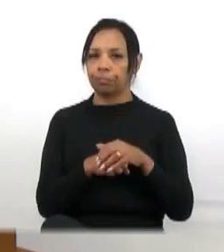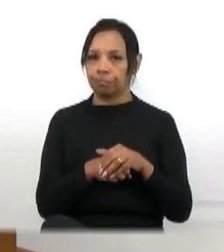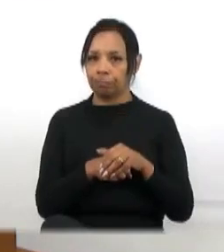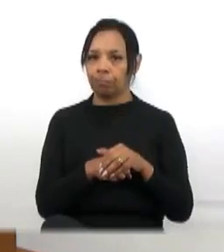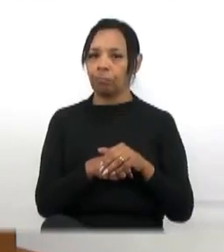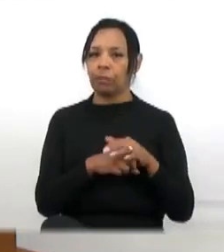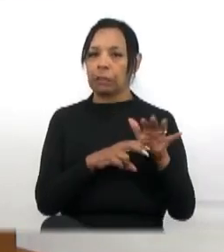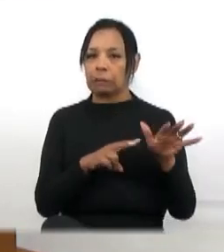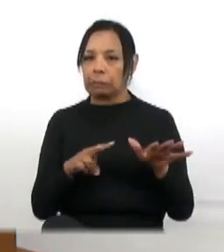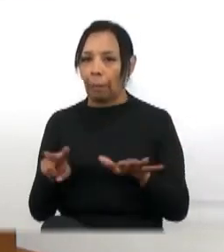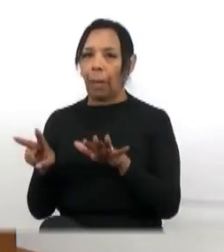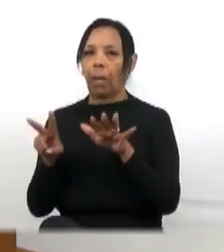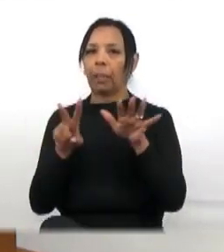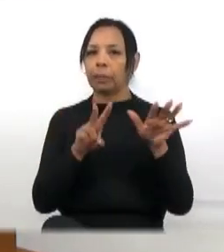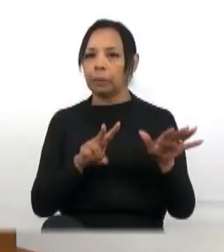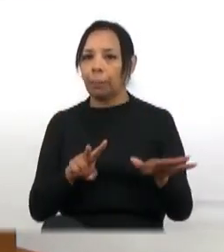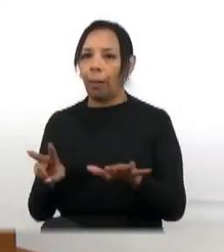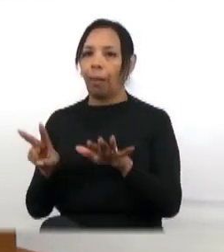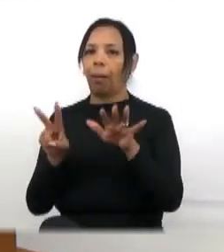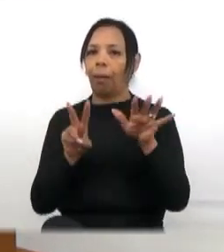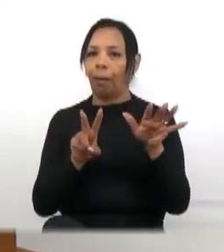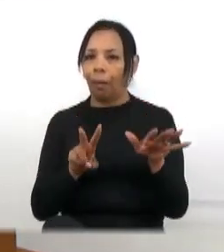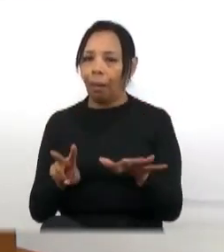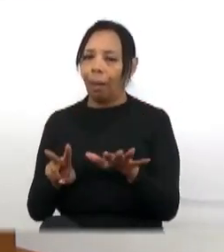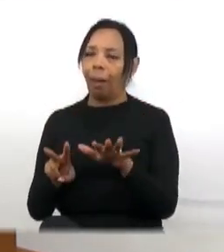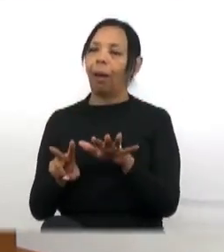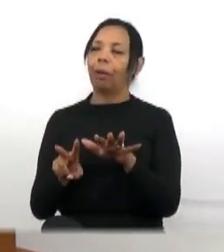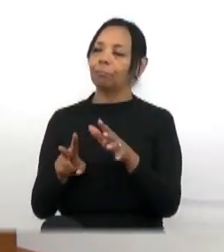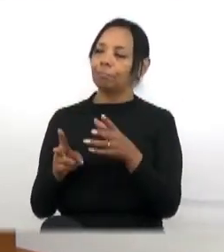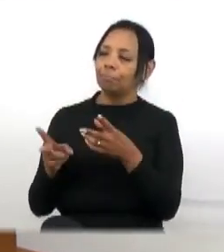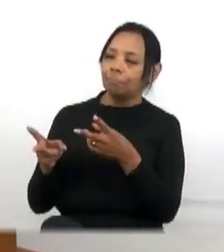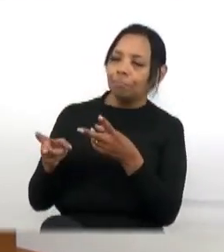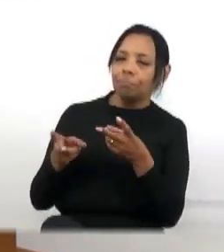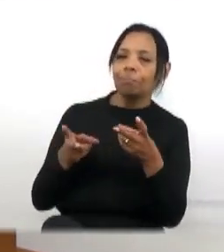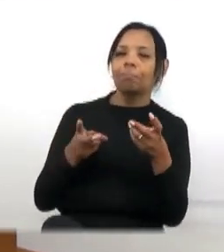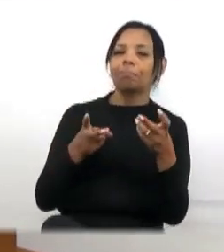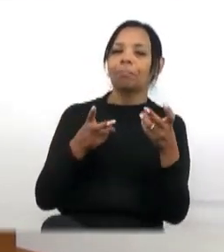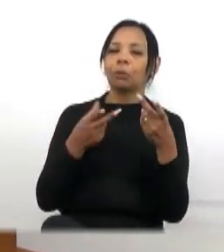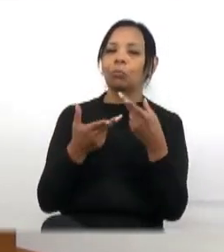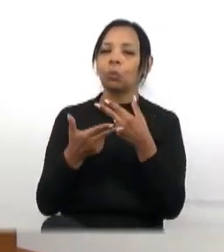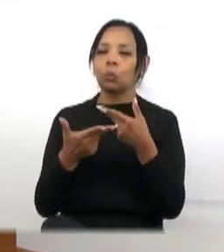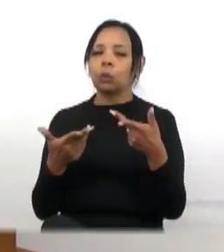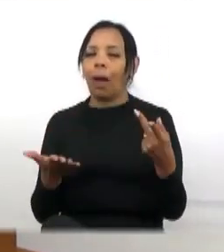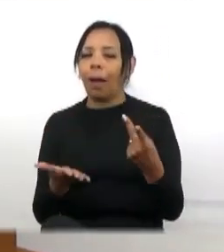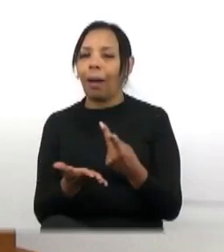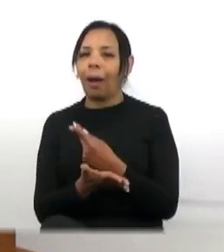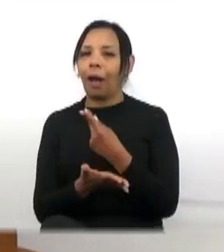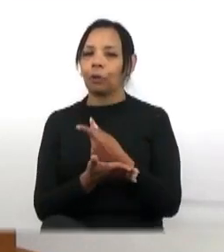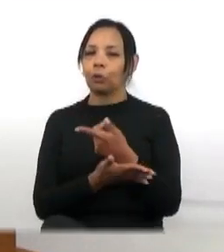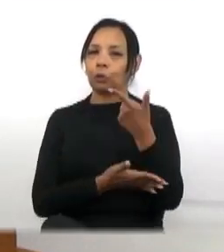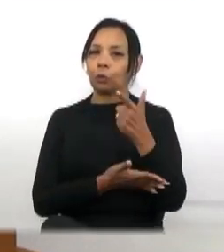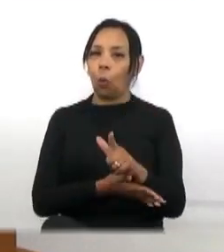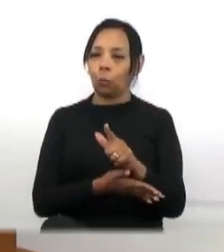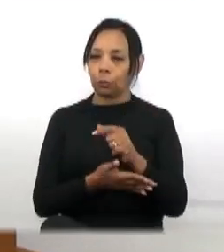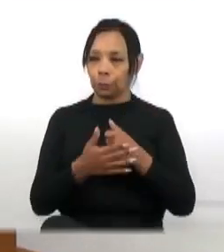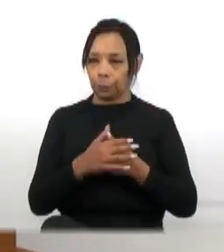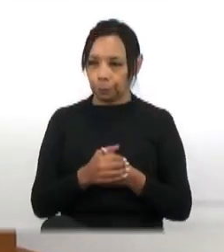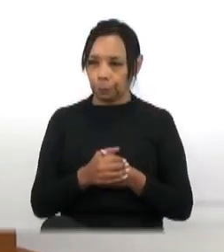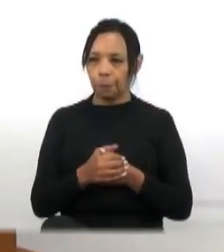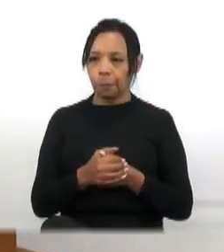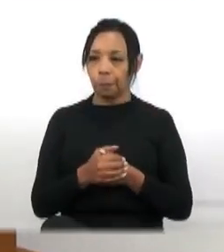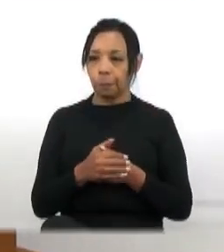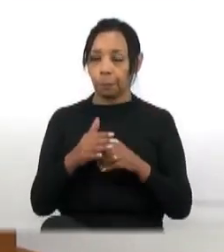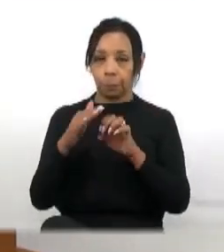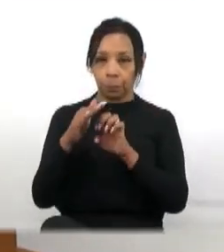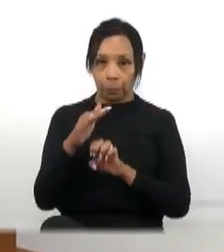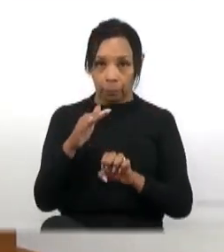semanalmente, a gente ainda encontra esse tipo de coisa aqui na nossa cidade. Vou repetir. a empresa